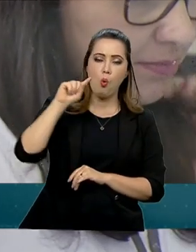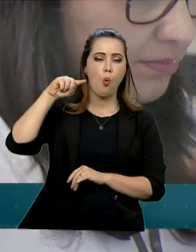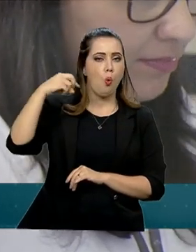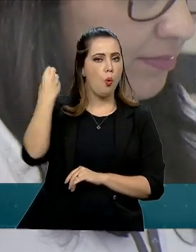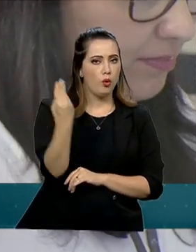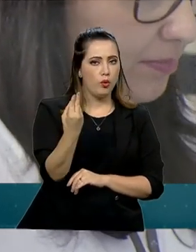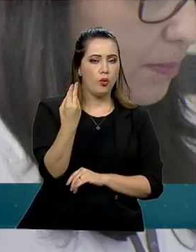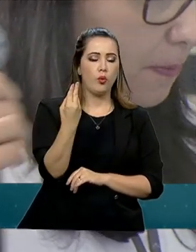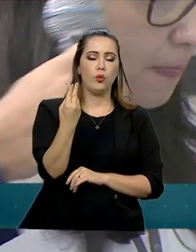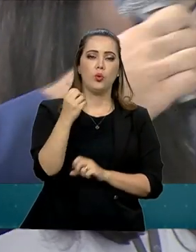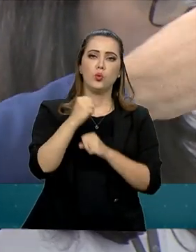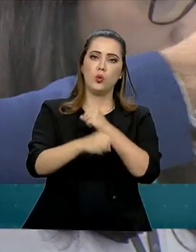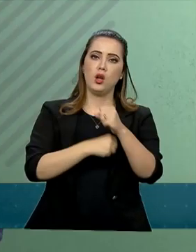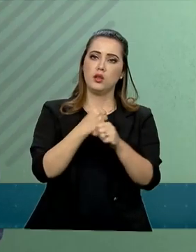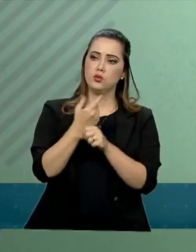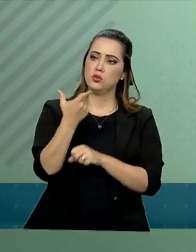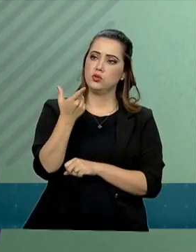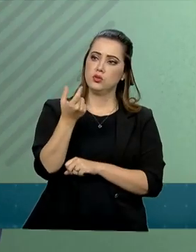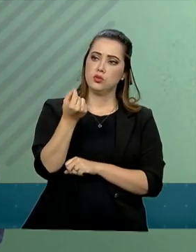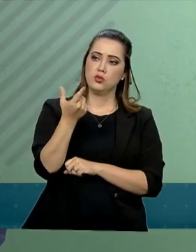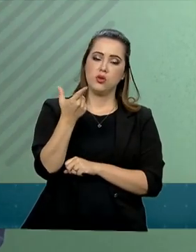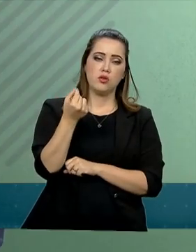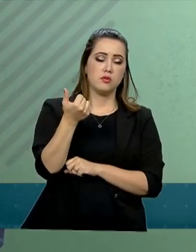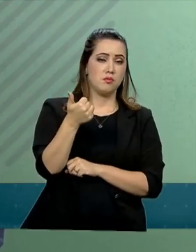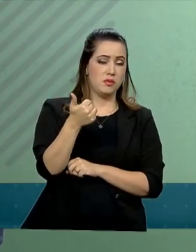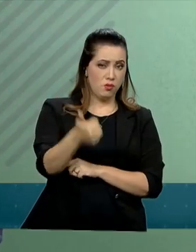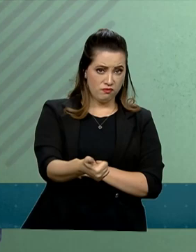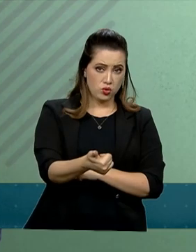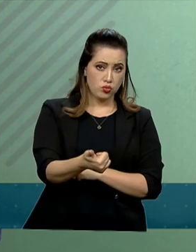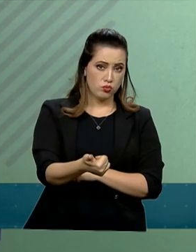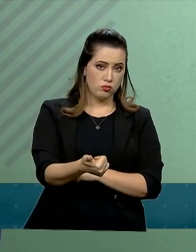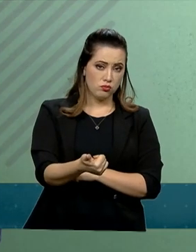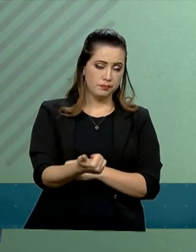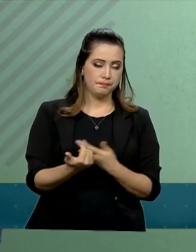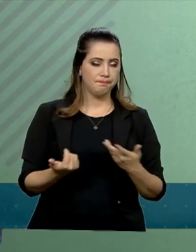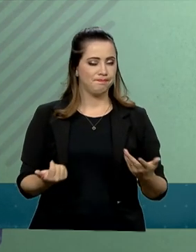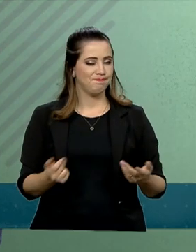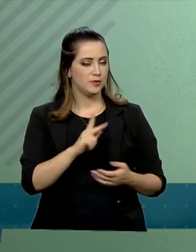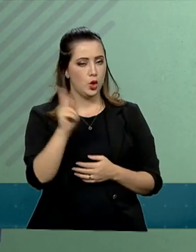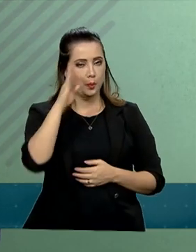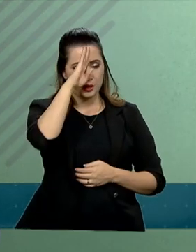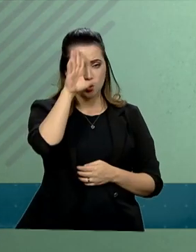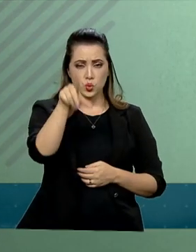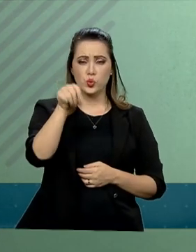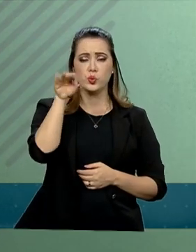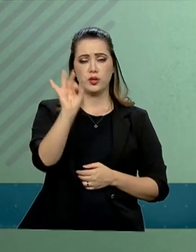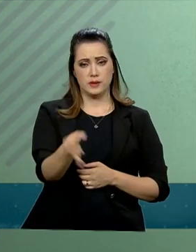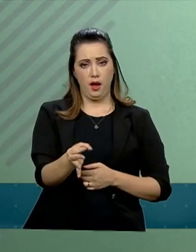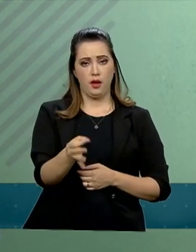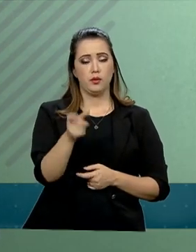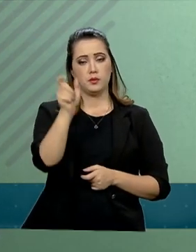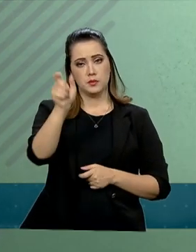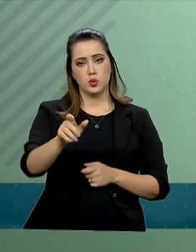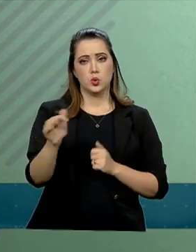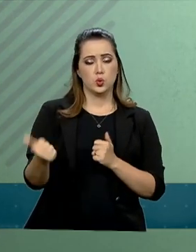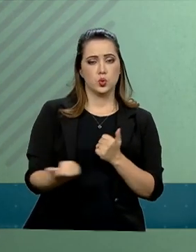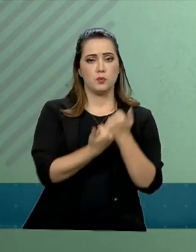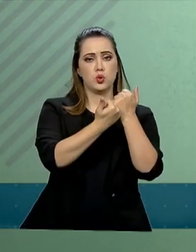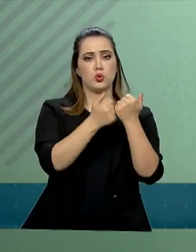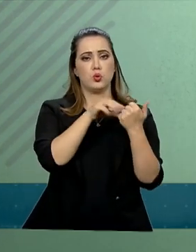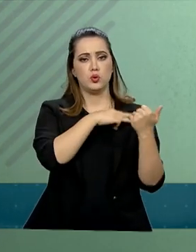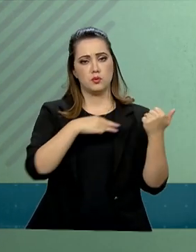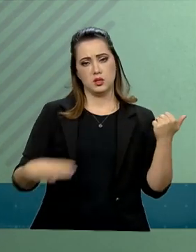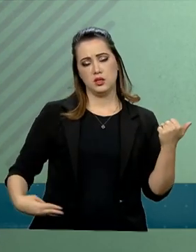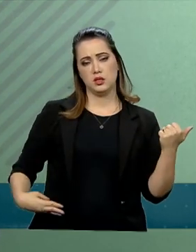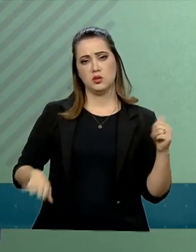vaga de 2021? Bem, o presidente não decidiu sobre quem poderá, eventualmente, substituir os ministros